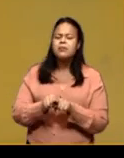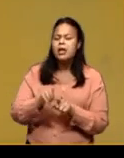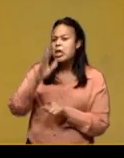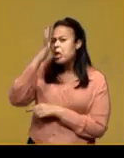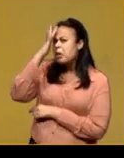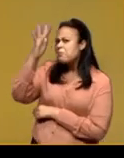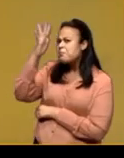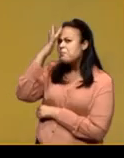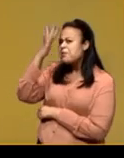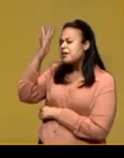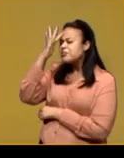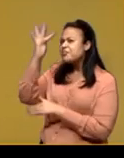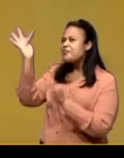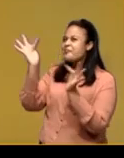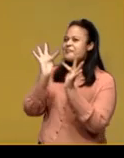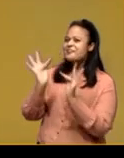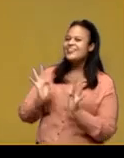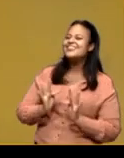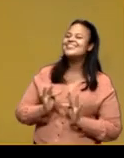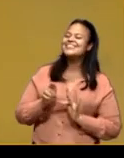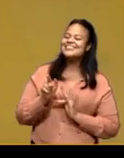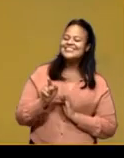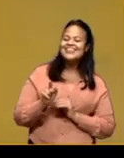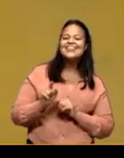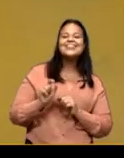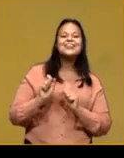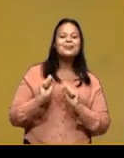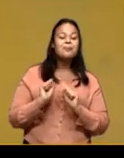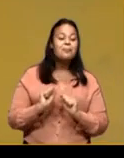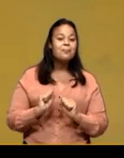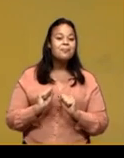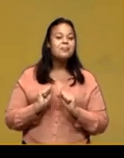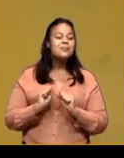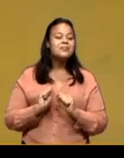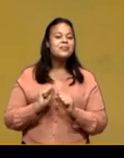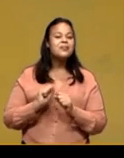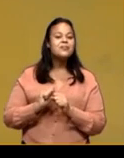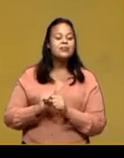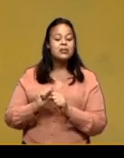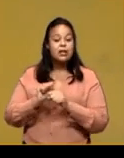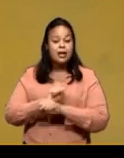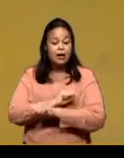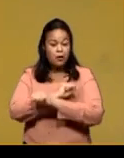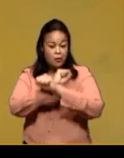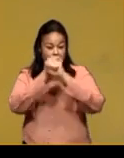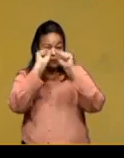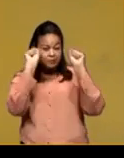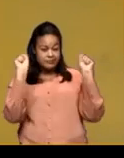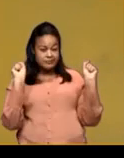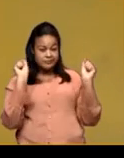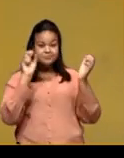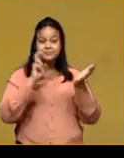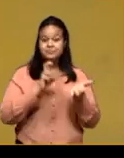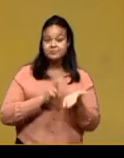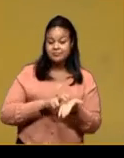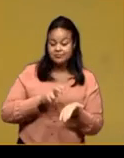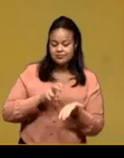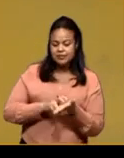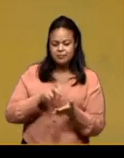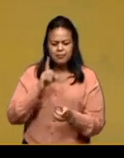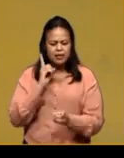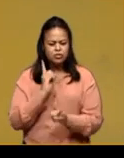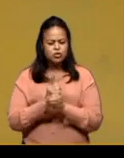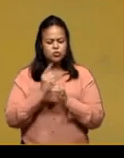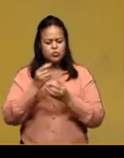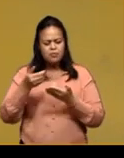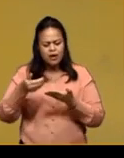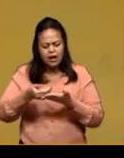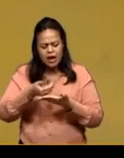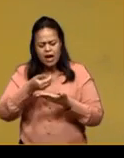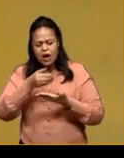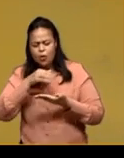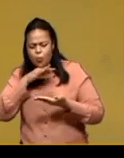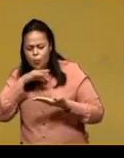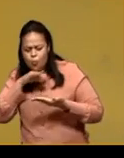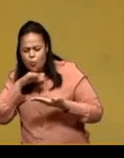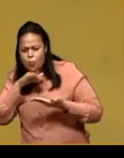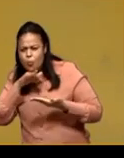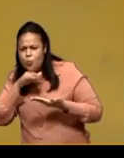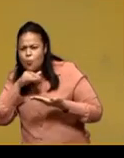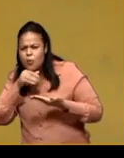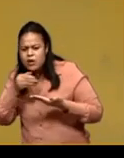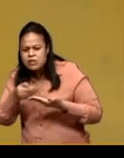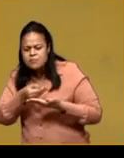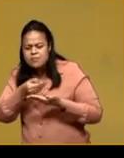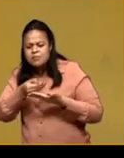tenha ficado feliz por ter saído da cama mais cedo para descobrir a parte ruim do mamão e